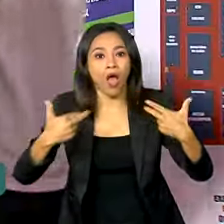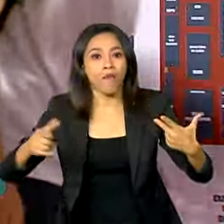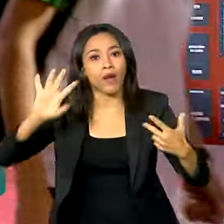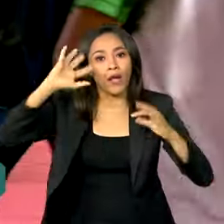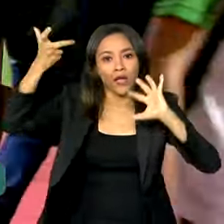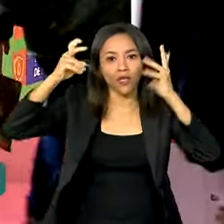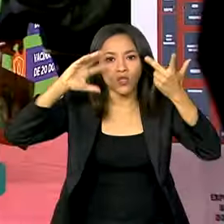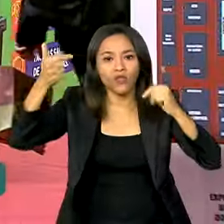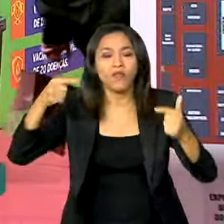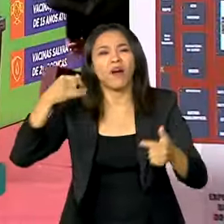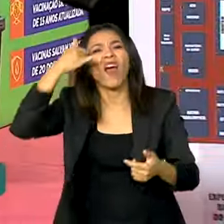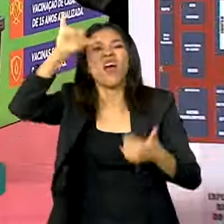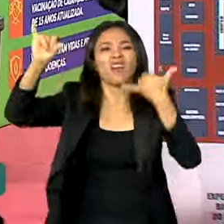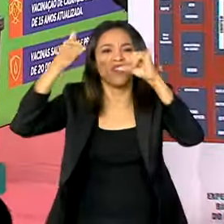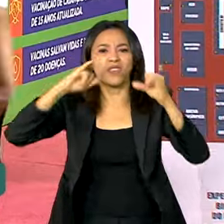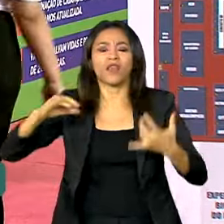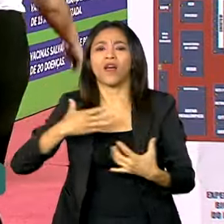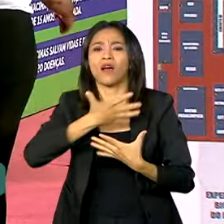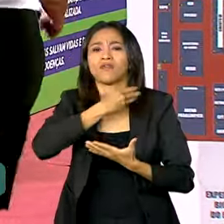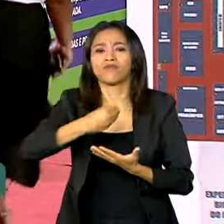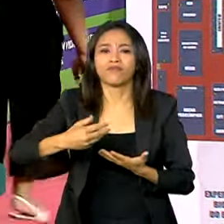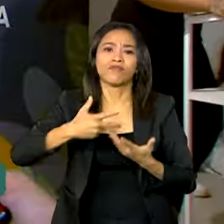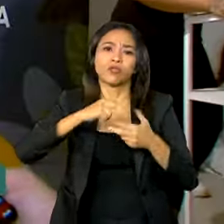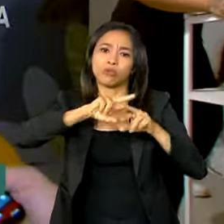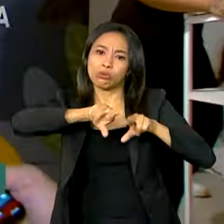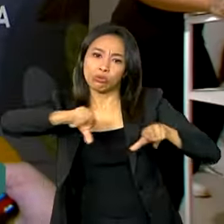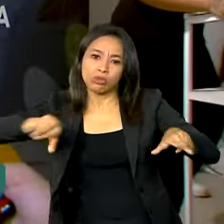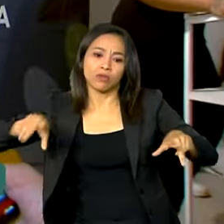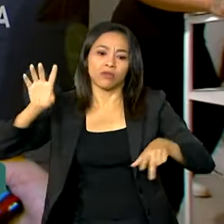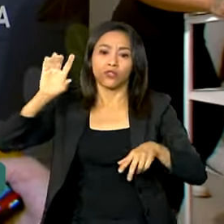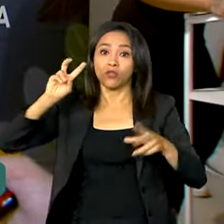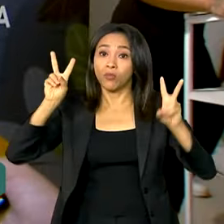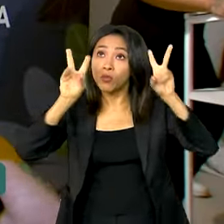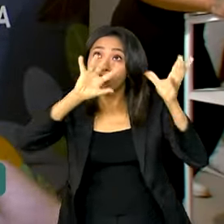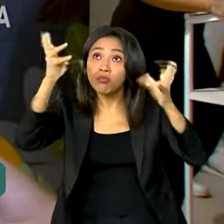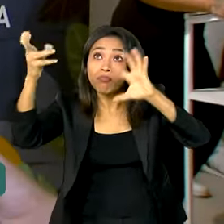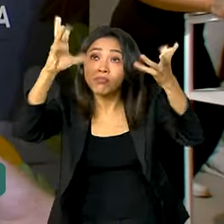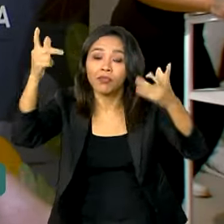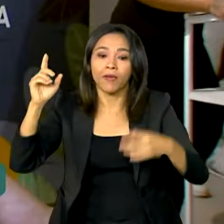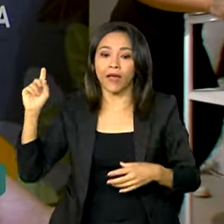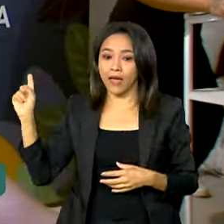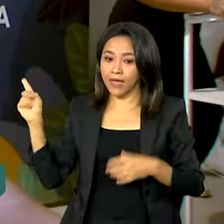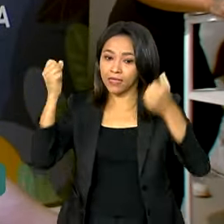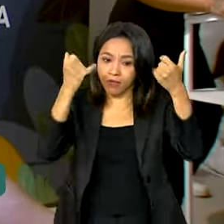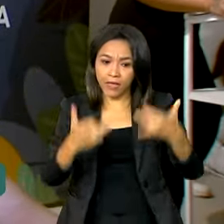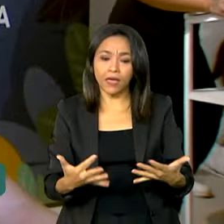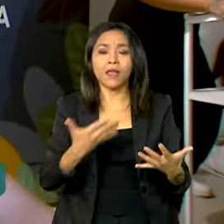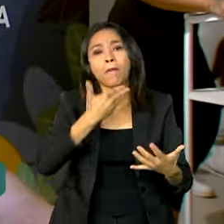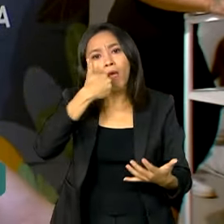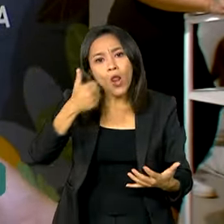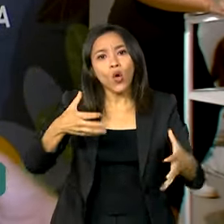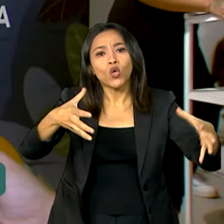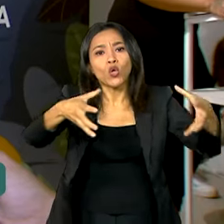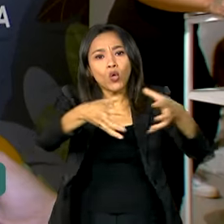combatam a desinformação sobre mudanças climáticas. Penso que nada melhor do que a própria juventude,